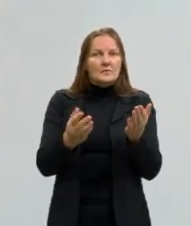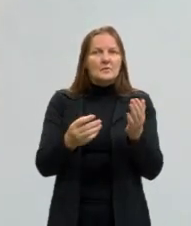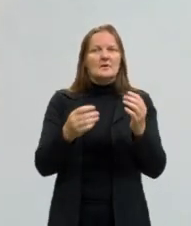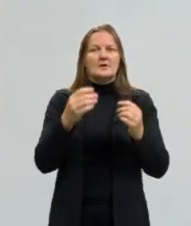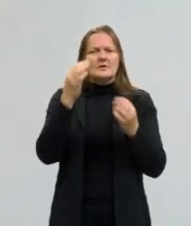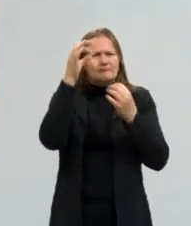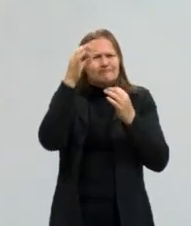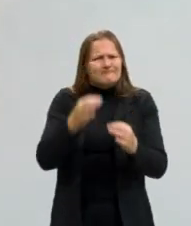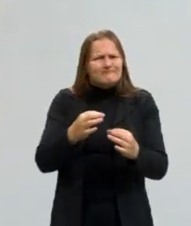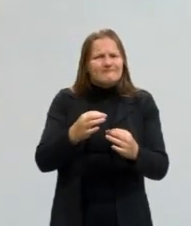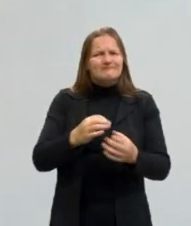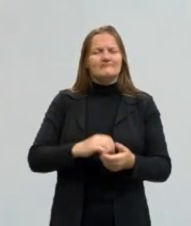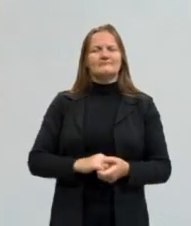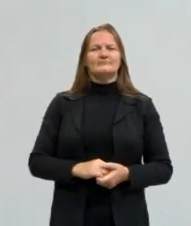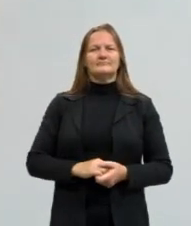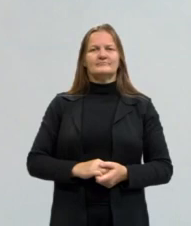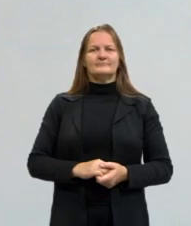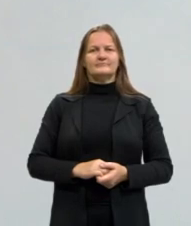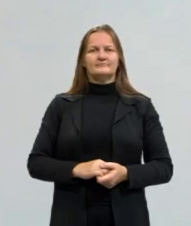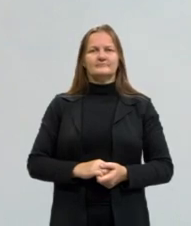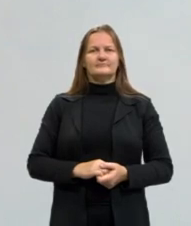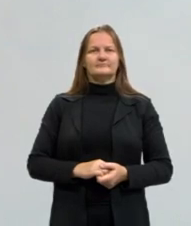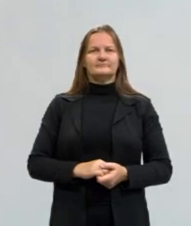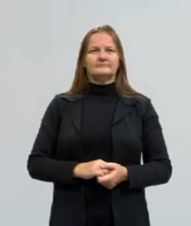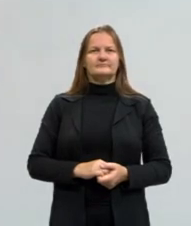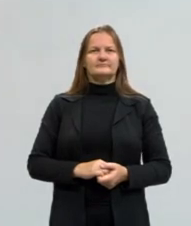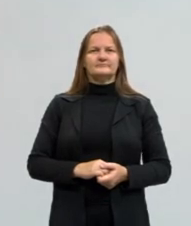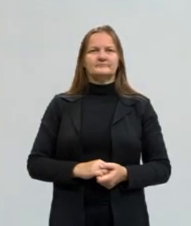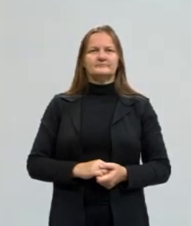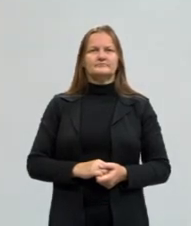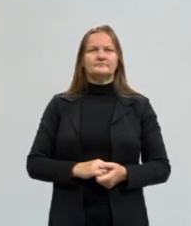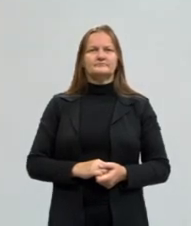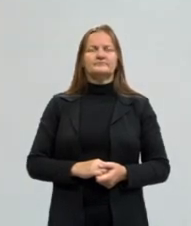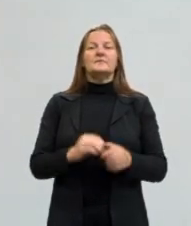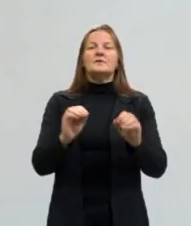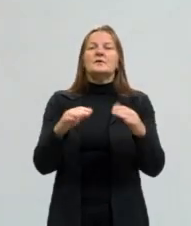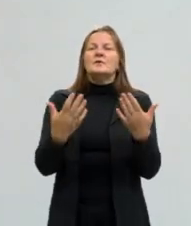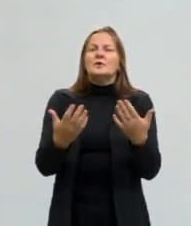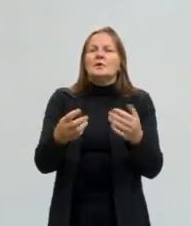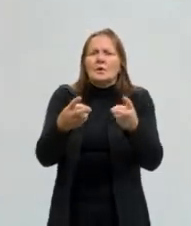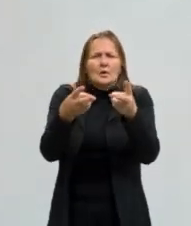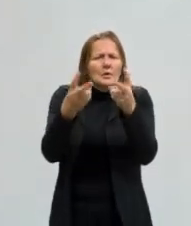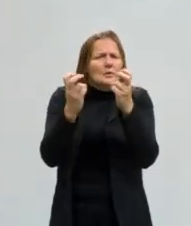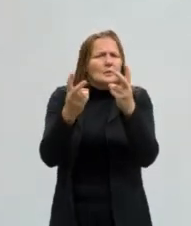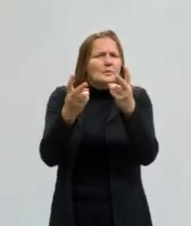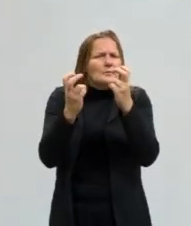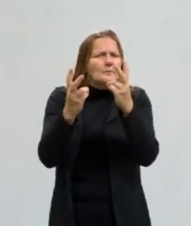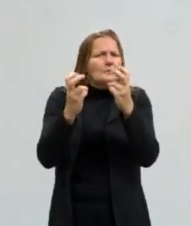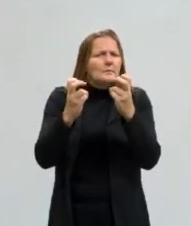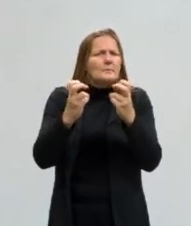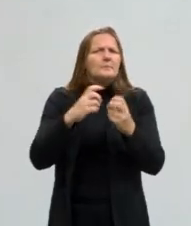verbais do modo indicativo. Quando nós percebemos, gente,